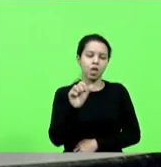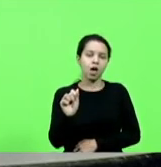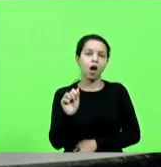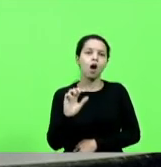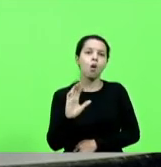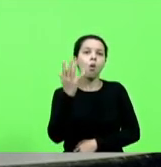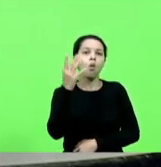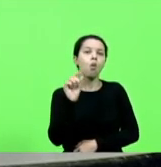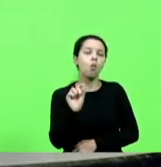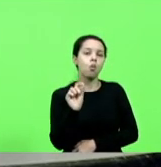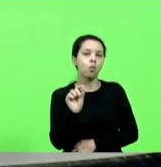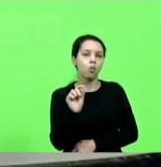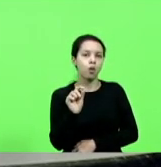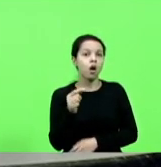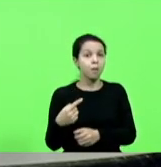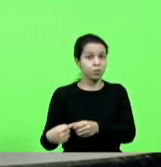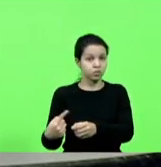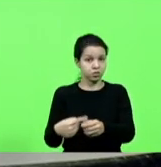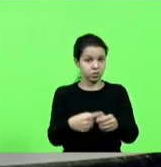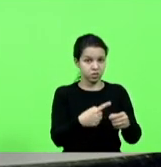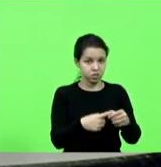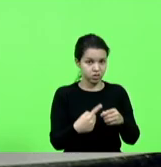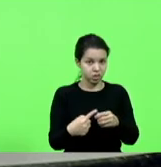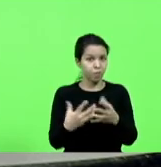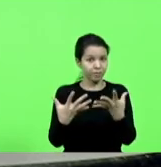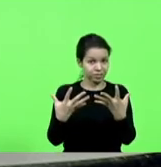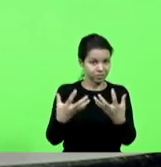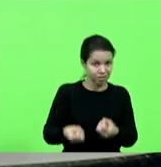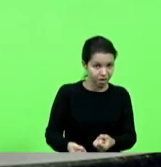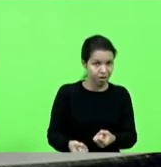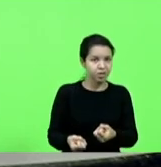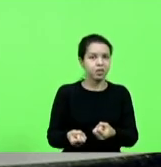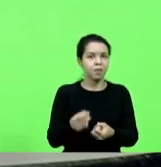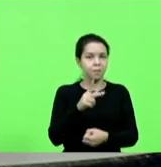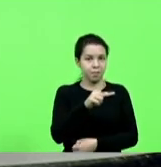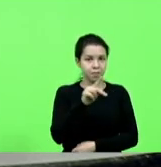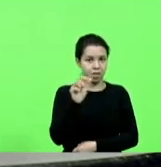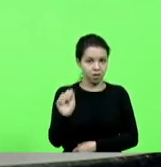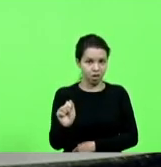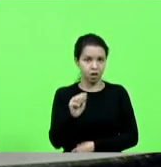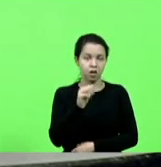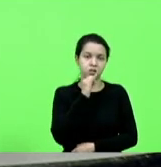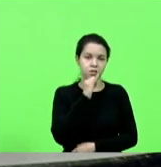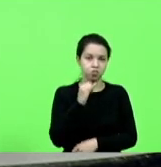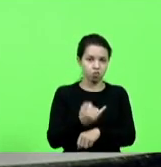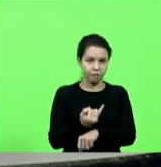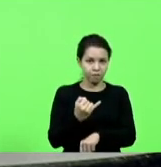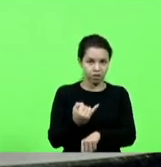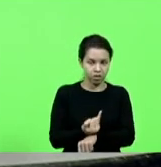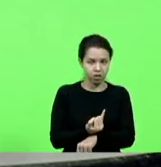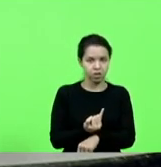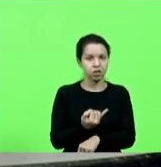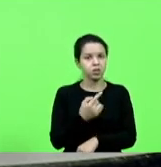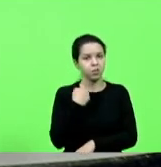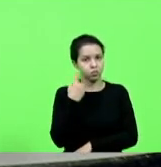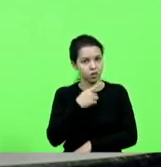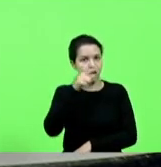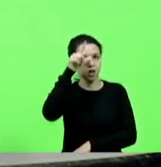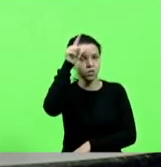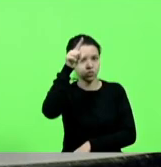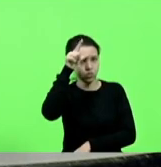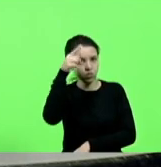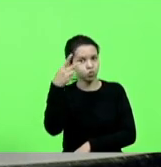municípios que aderiram ao PAA, dentre eles, Joinville, deputado Sargento Lima, sua